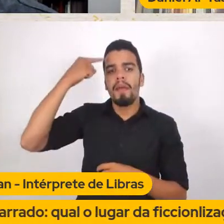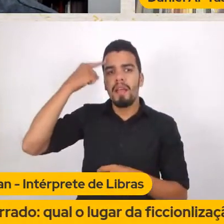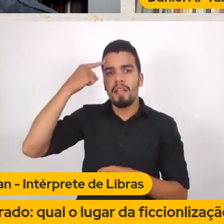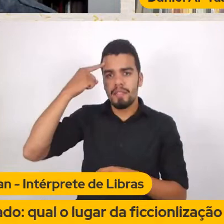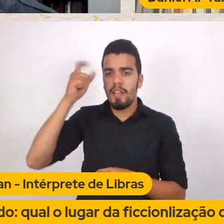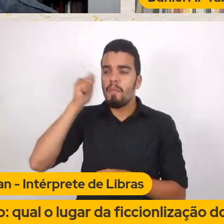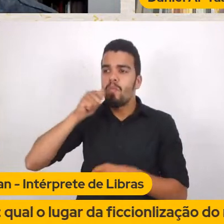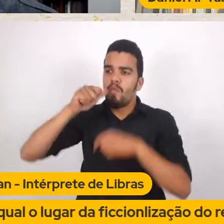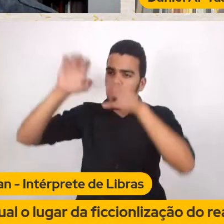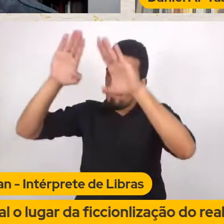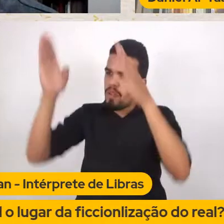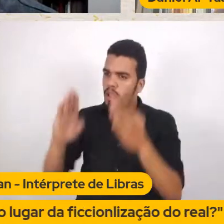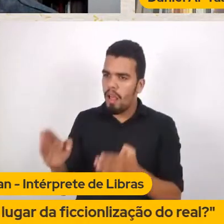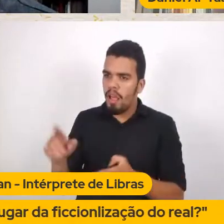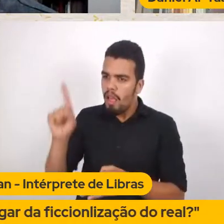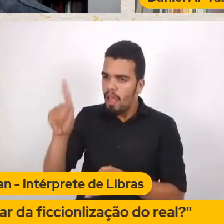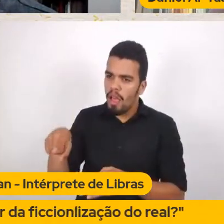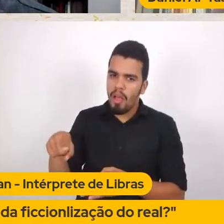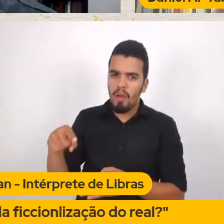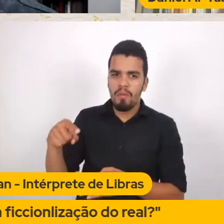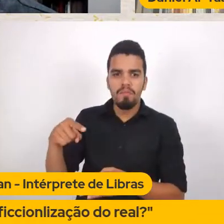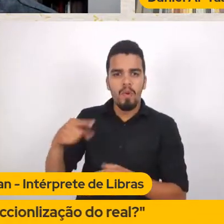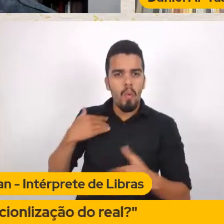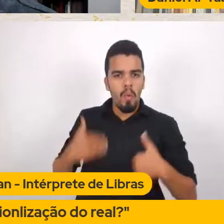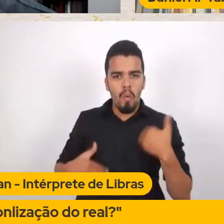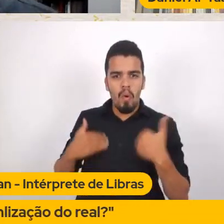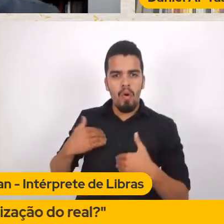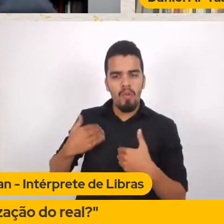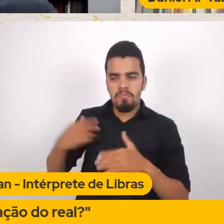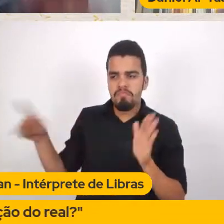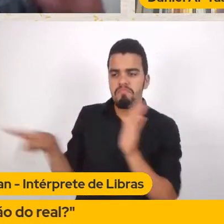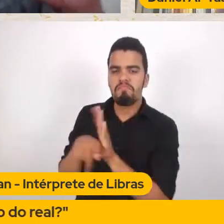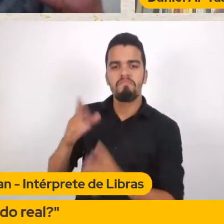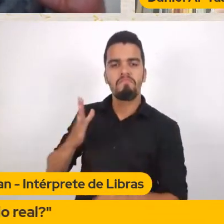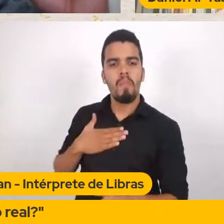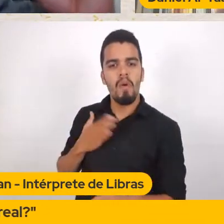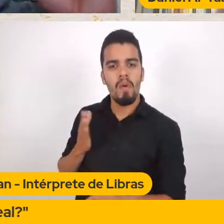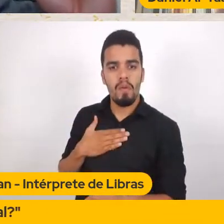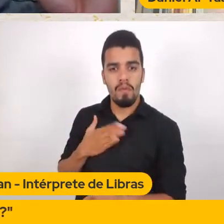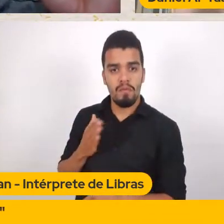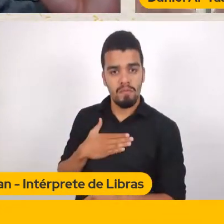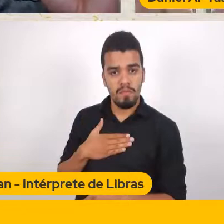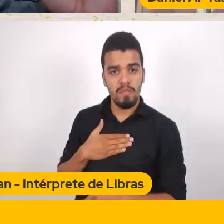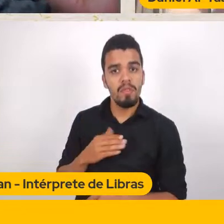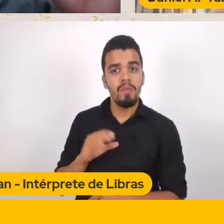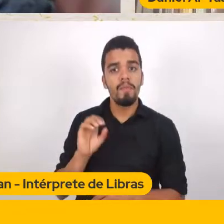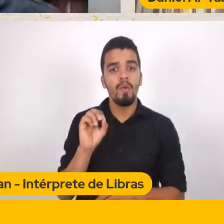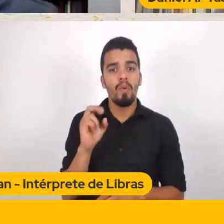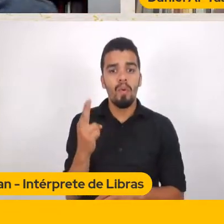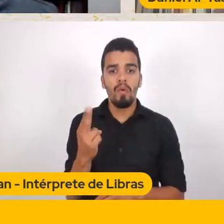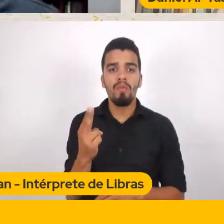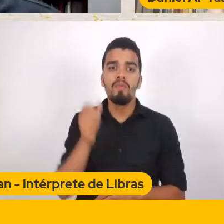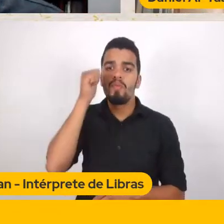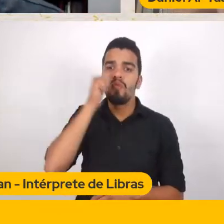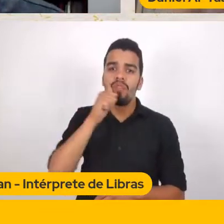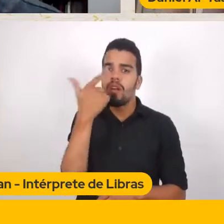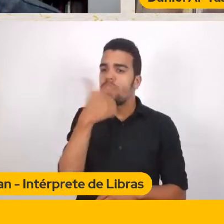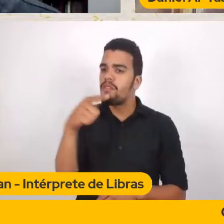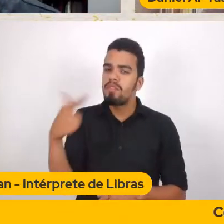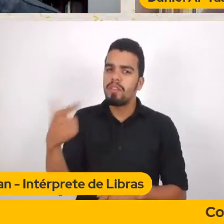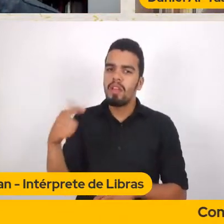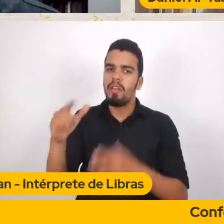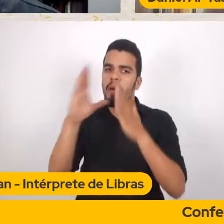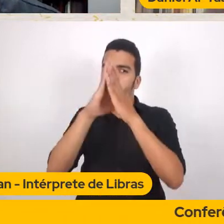mulher Que não tem Uma vulgarização Uma mulher Que não tem Os padrões De beleza De gostosura De